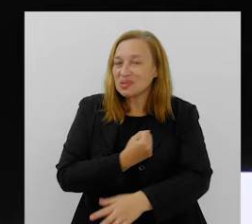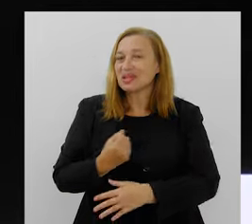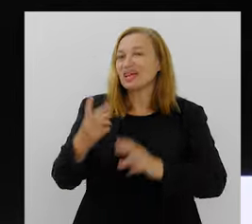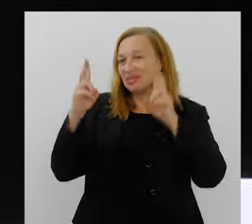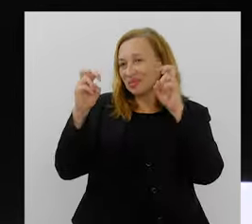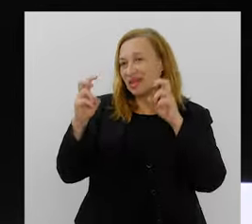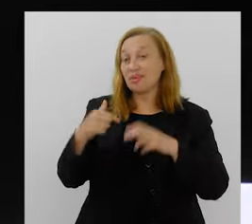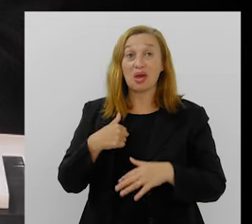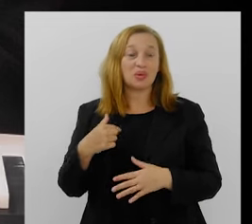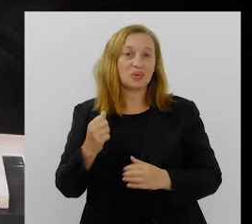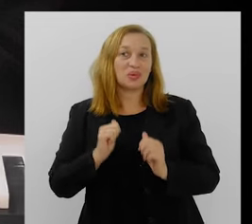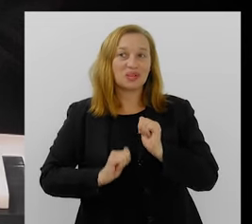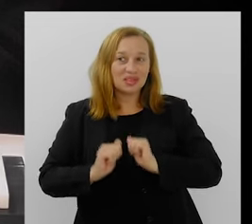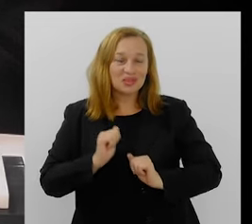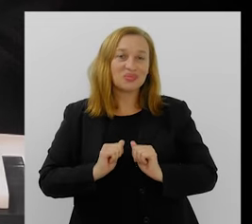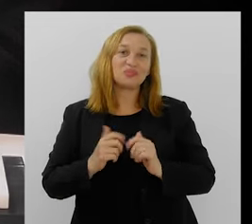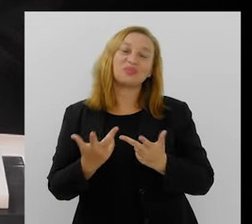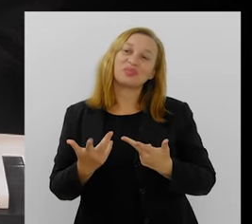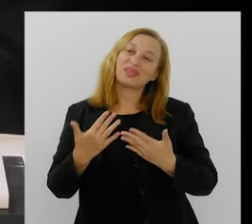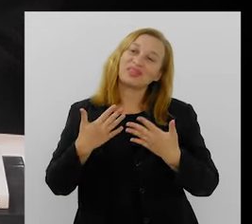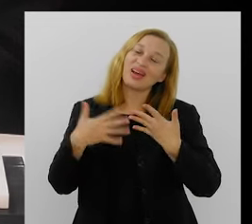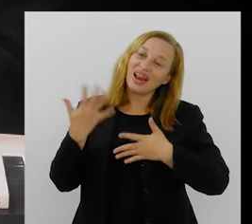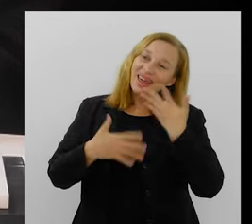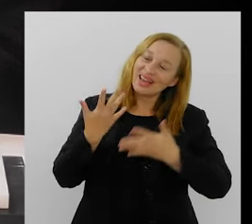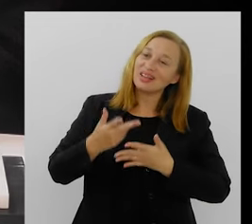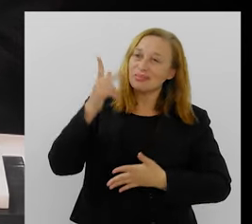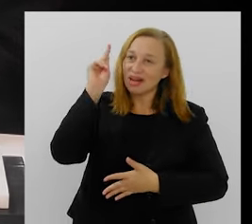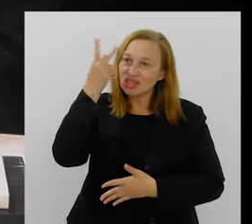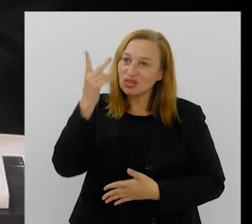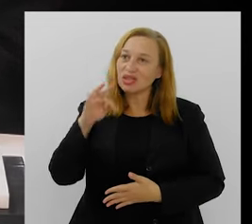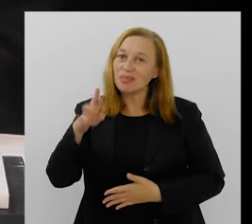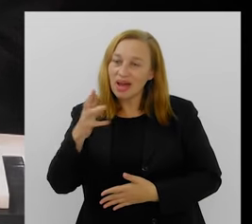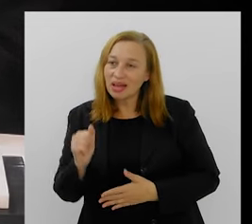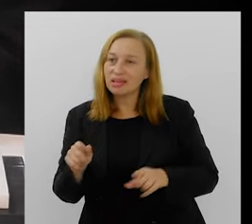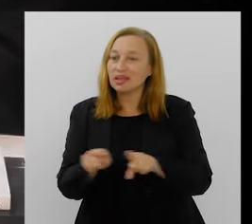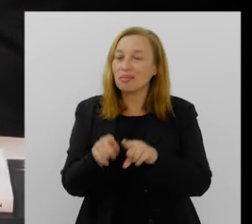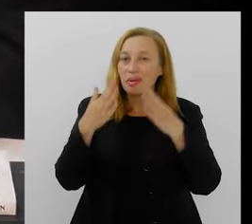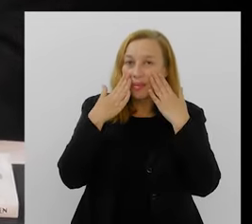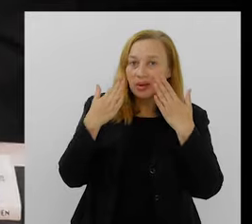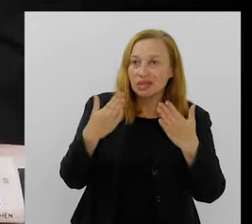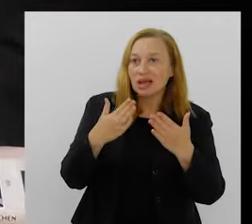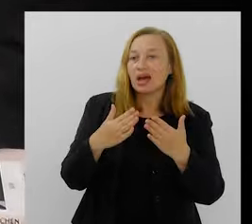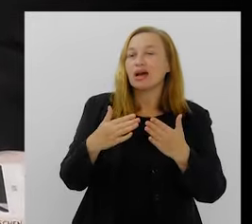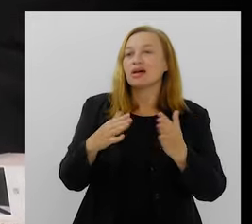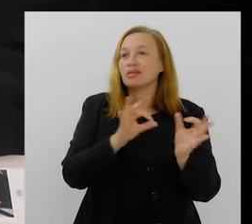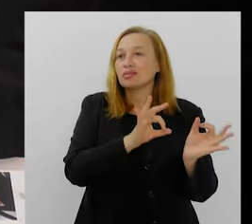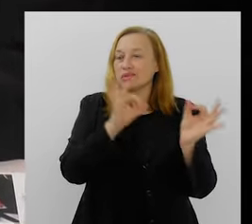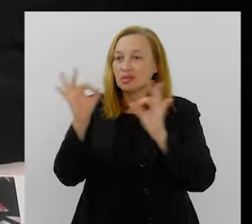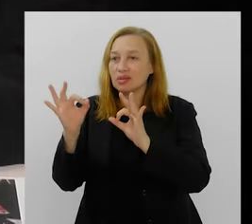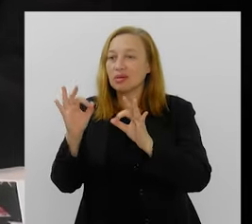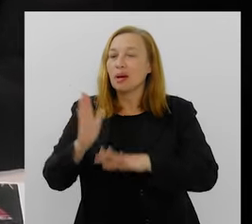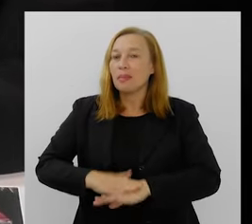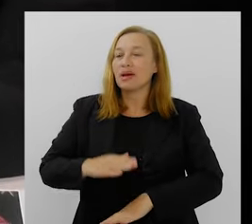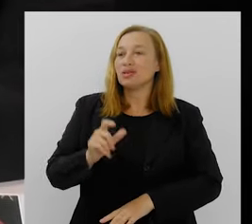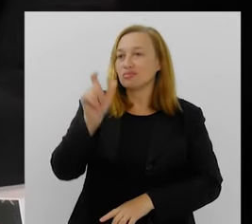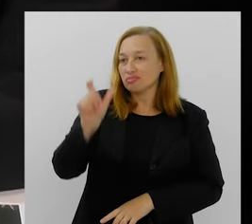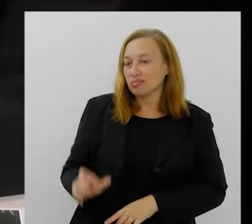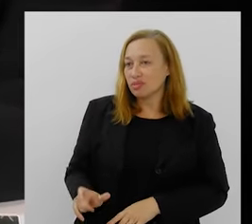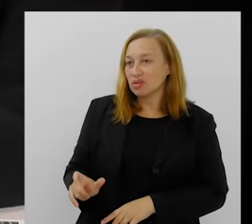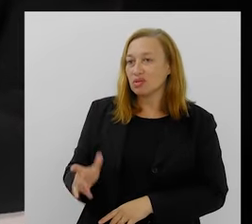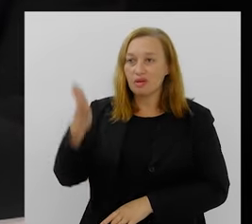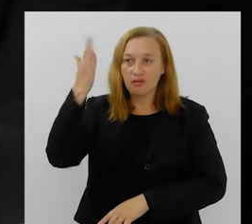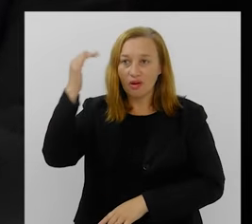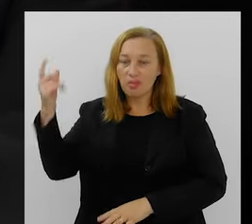tema. Eu estou muito ansioso pela essa entrevista aqui, pela história da Maria Augusta, e também para apresentar para o público mais um personagem do